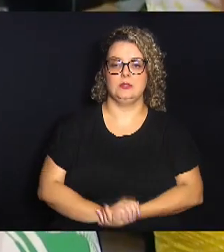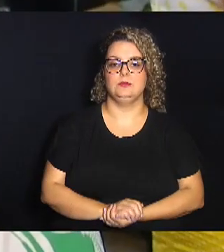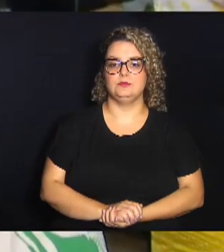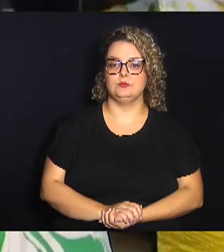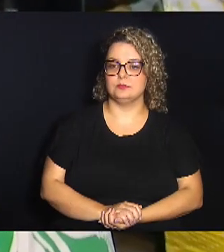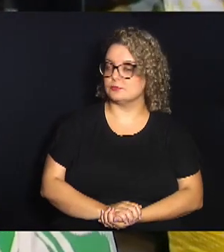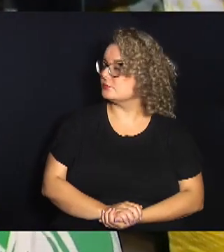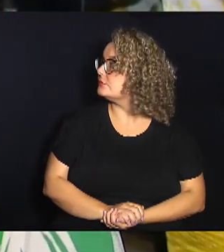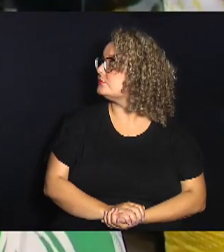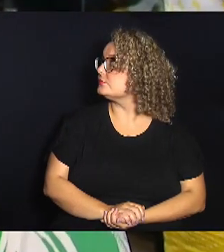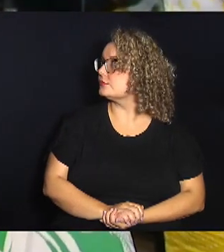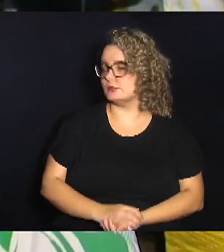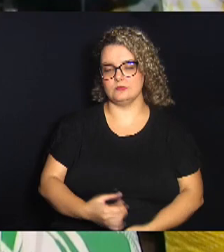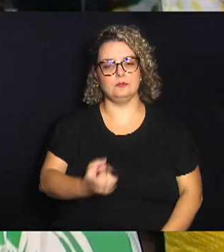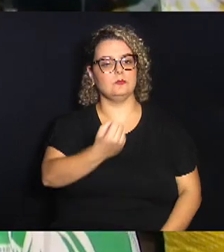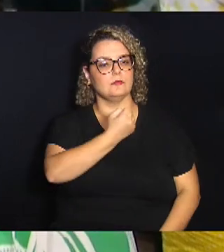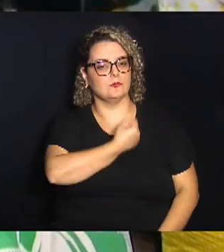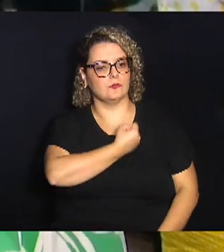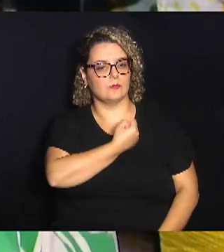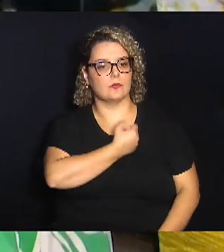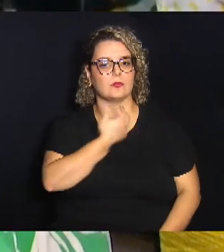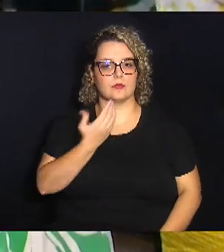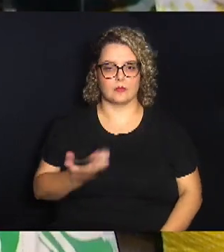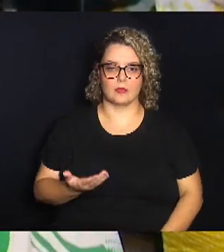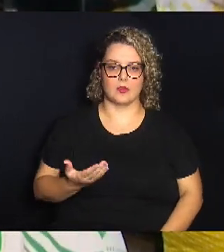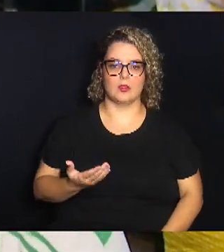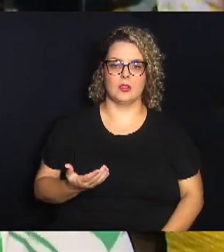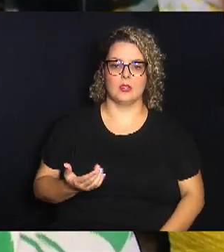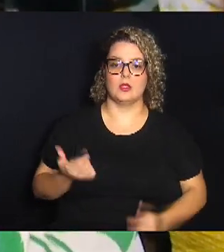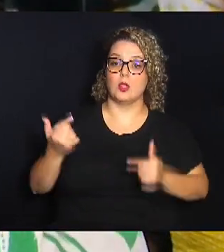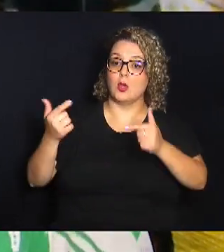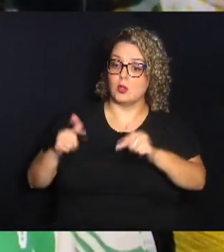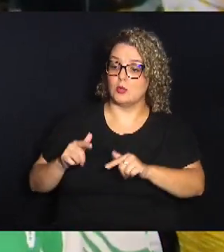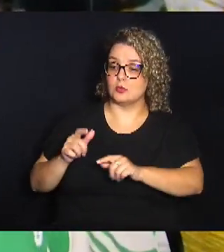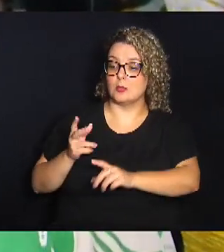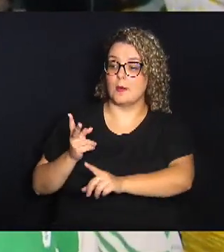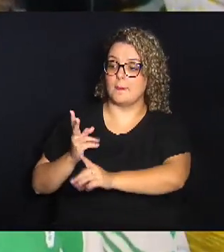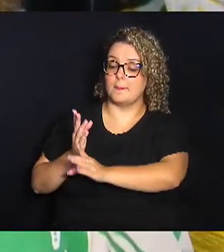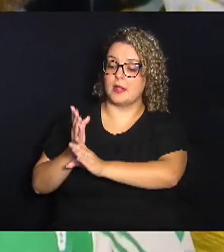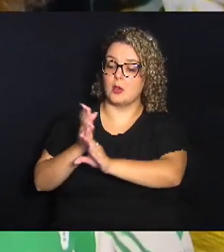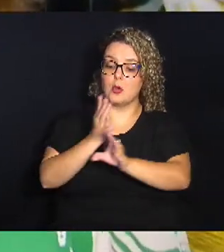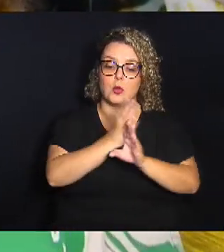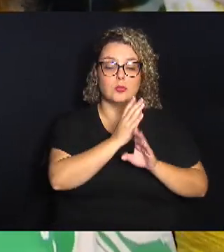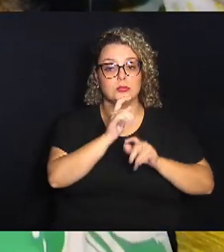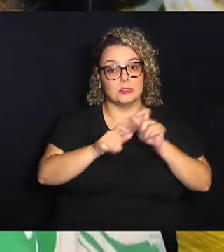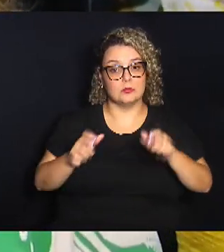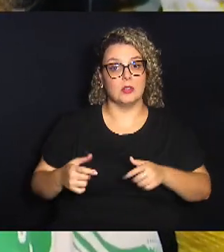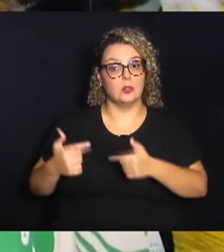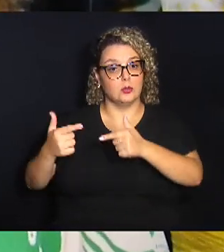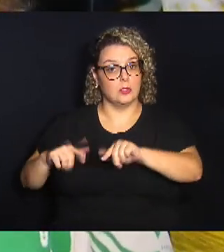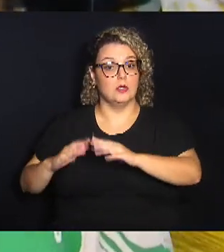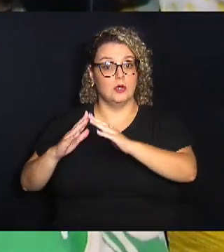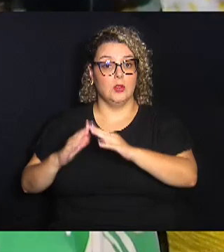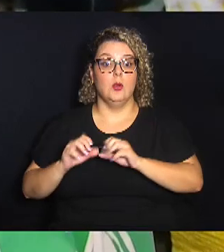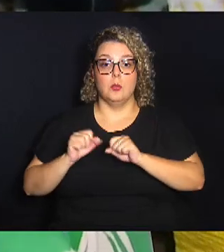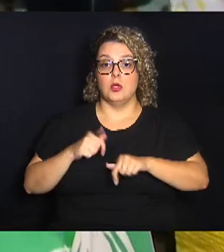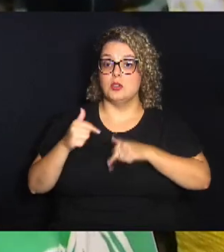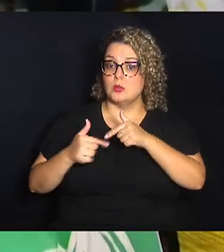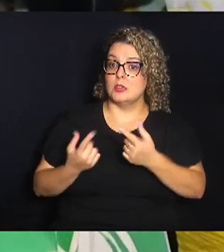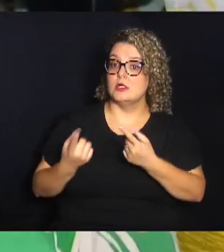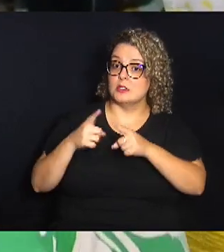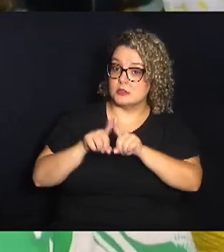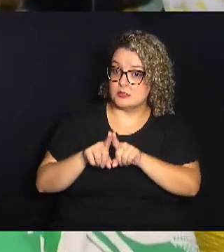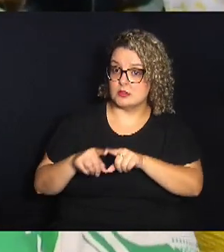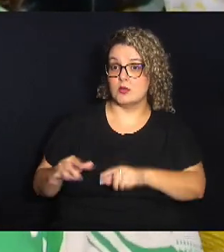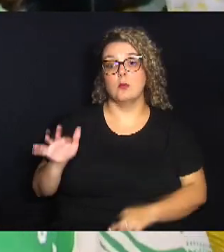esse número e a localização dessas pessoas, região que elas moram, a gente pode fazer um trabalho, uma parceria com